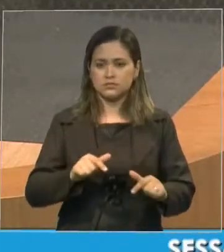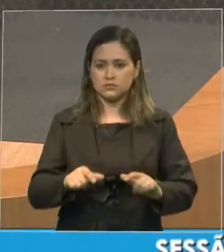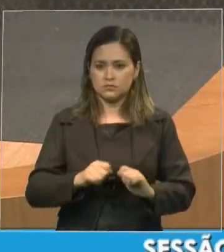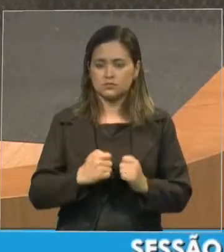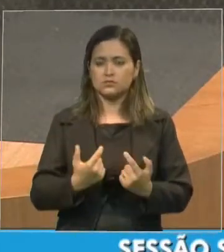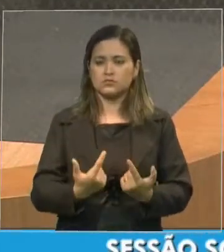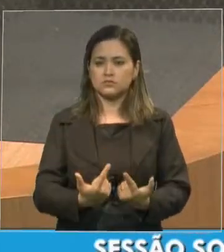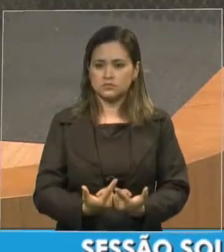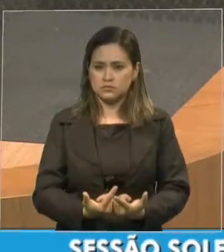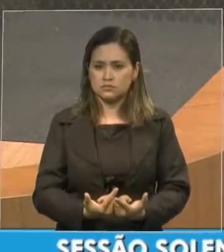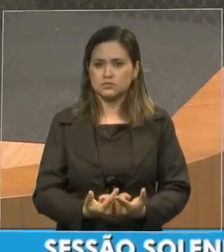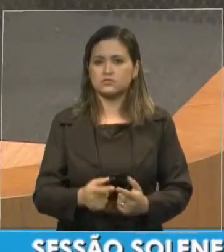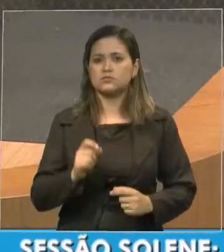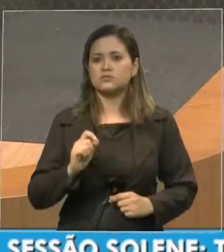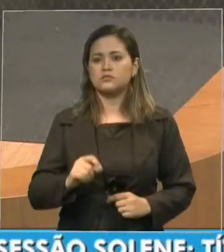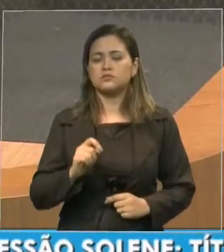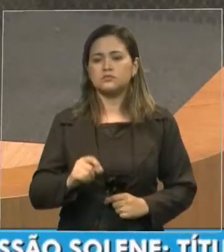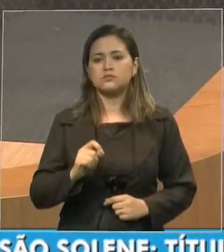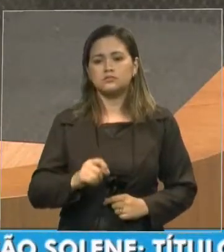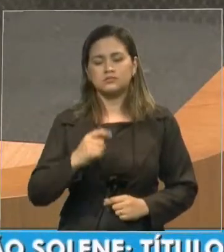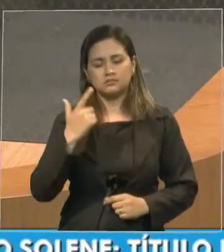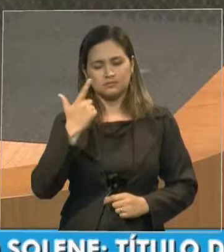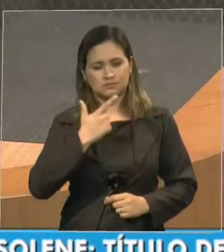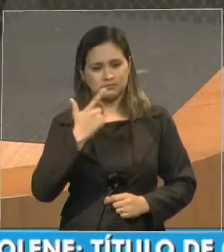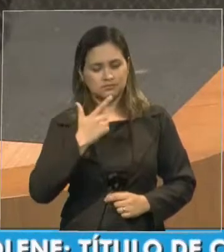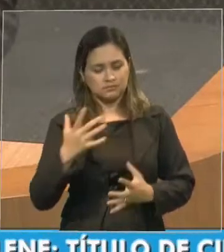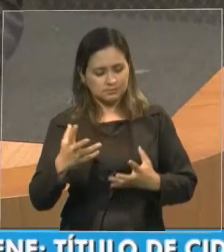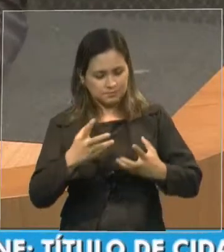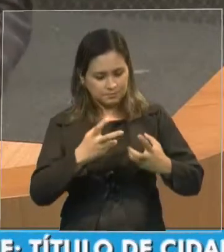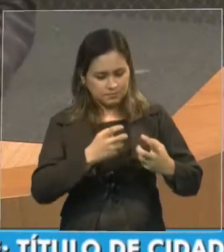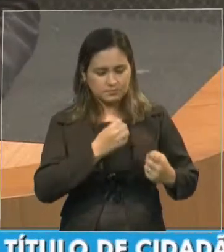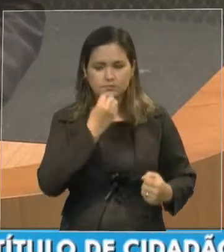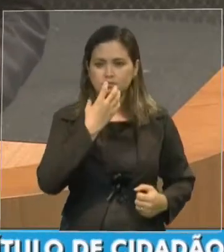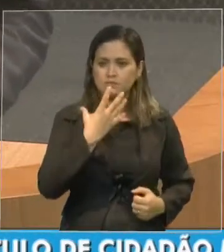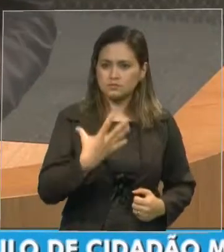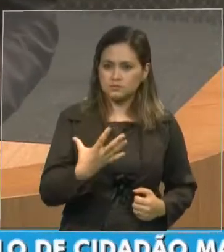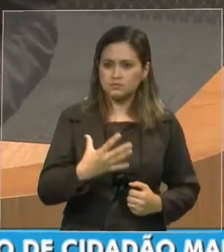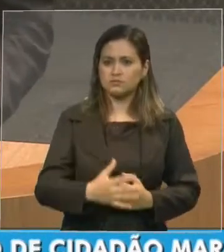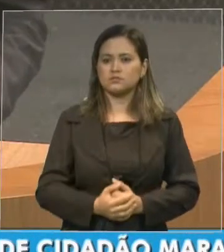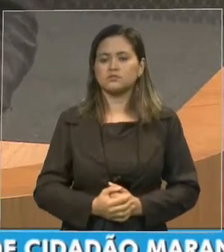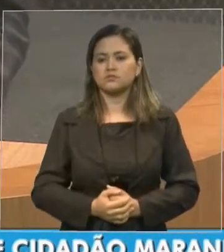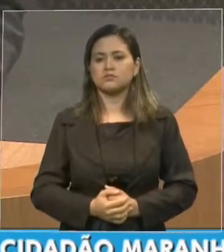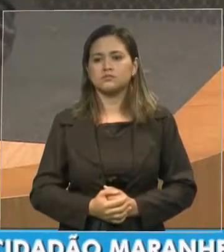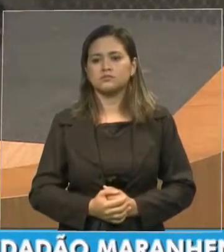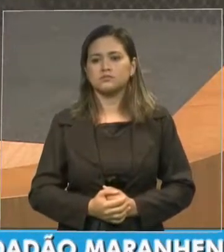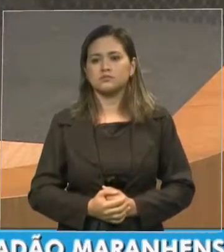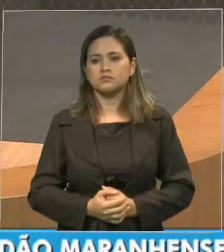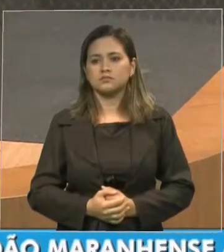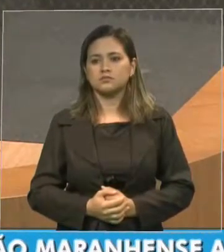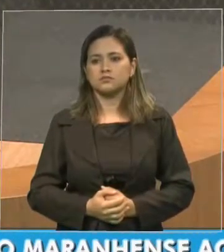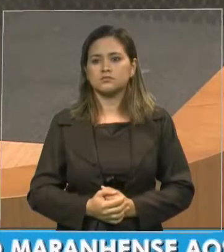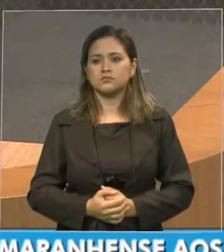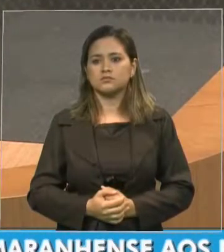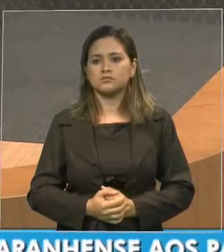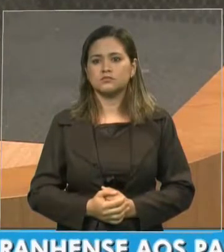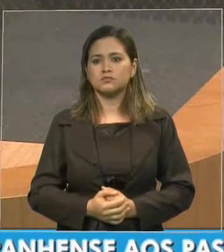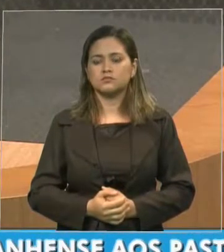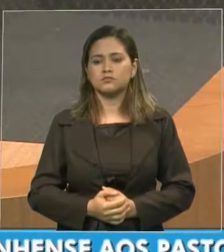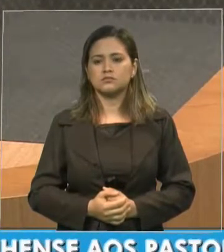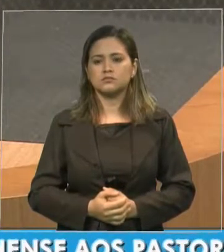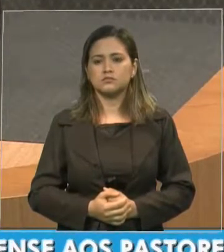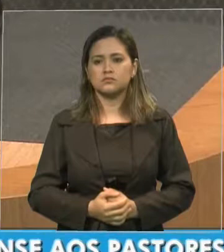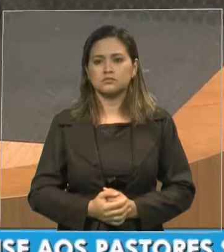que, sorridentemente, tem nos tratado aqui, nesses instantes todos, a todos